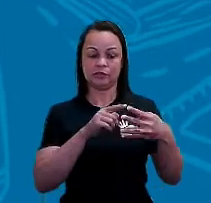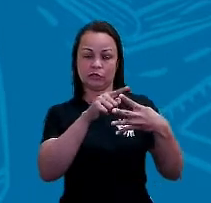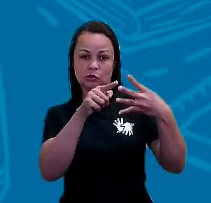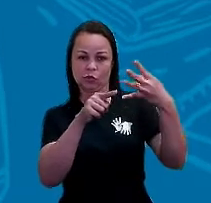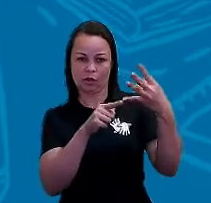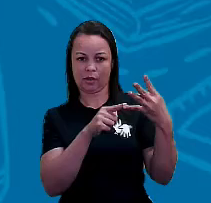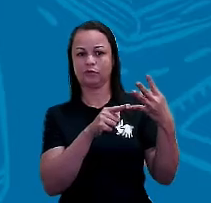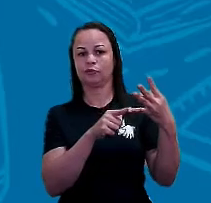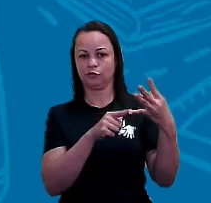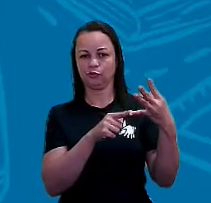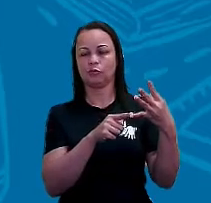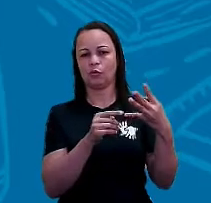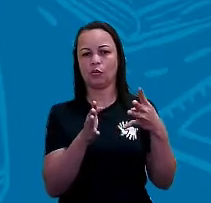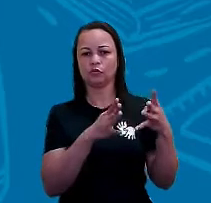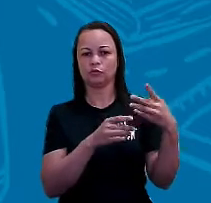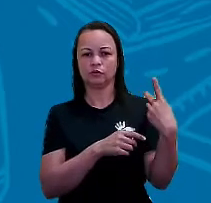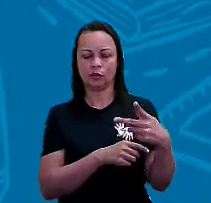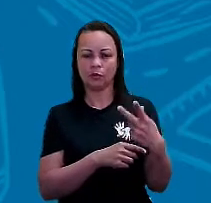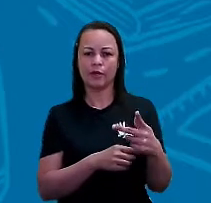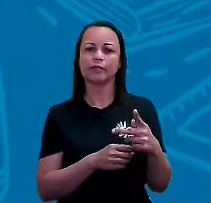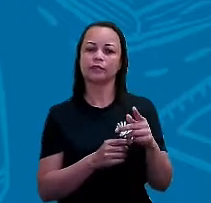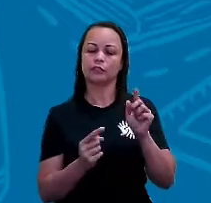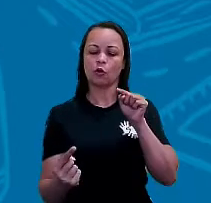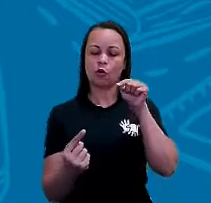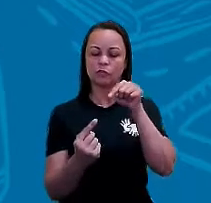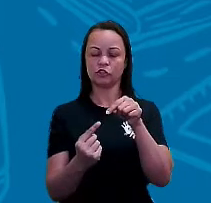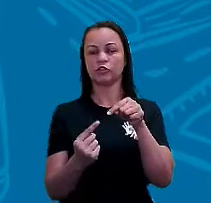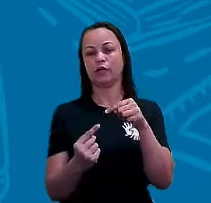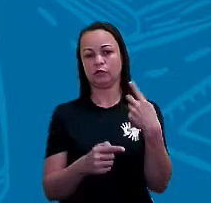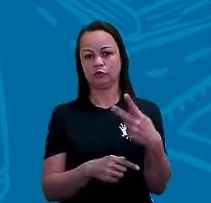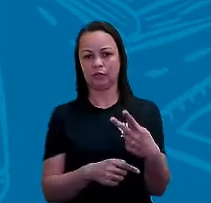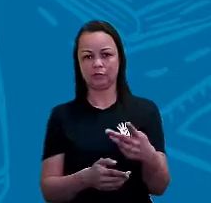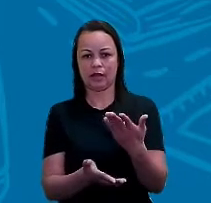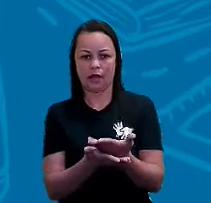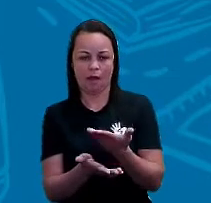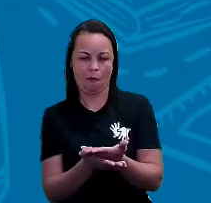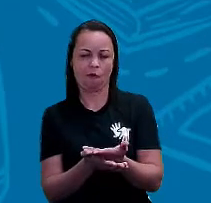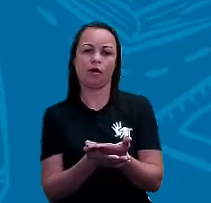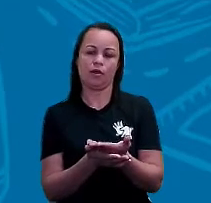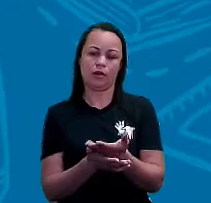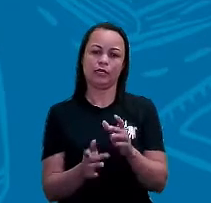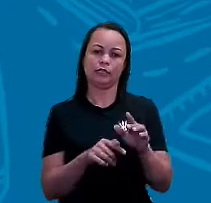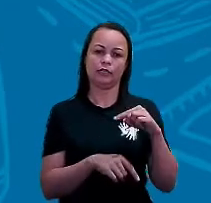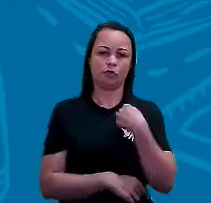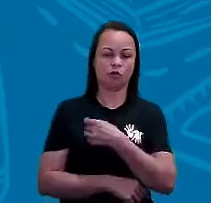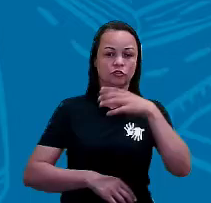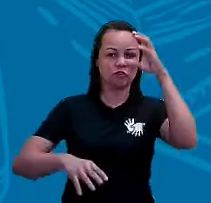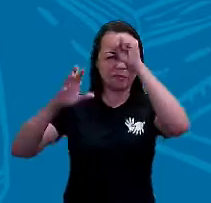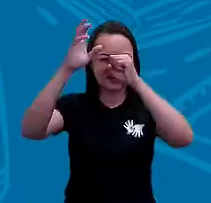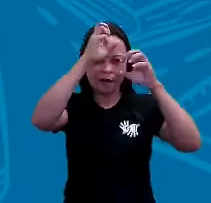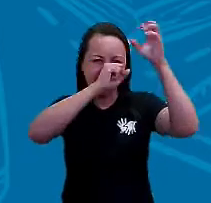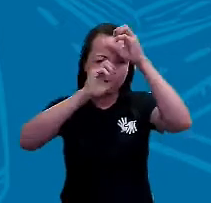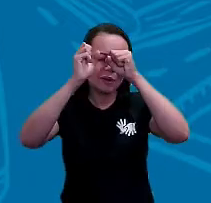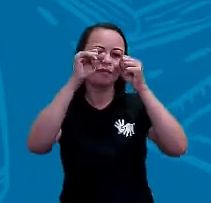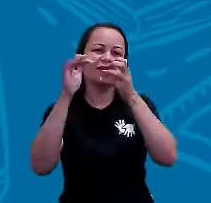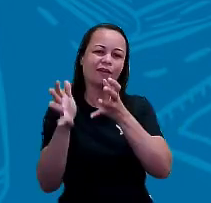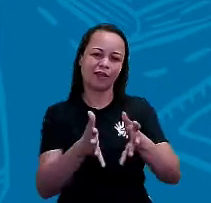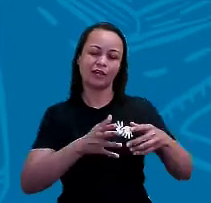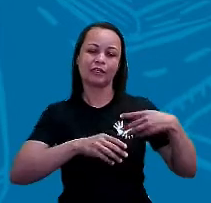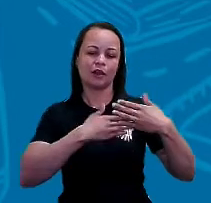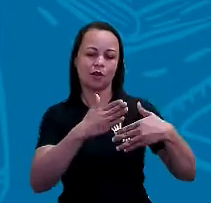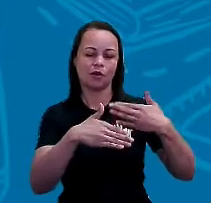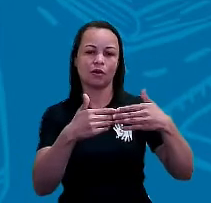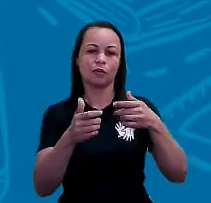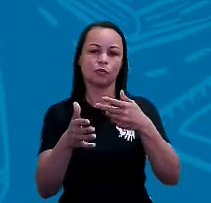pontos cardeais aí são esses que vão ser o objeto dessa nossa aula de hoje, que a gente vai aprender a partir da posição da